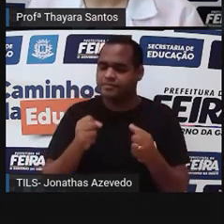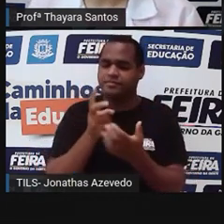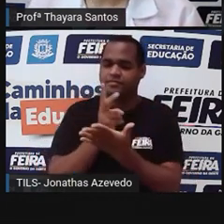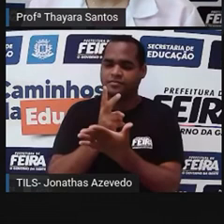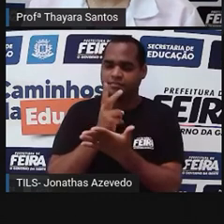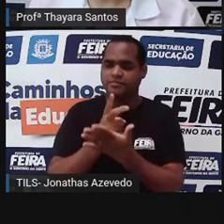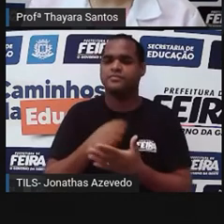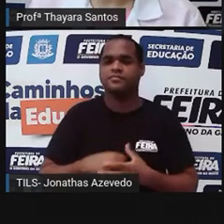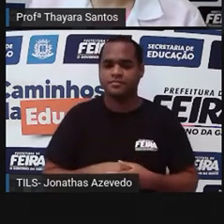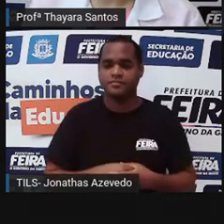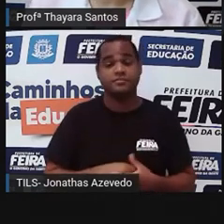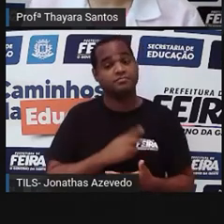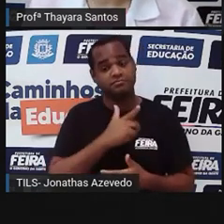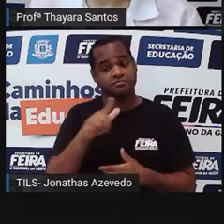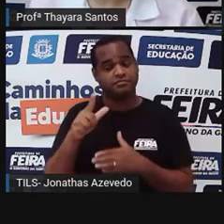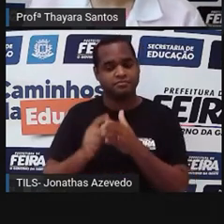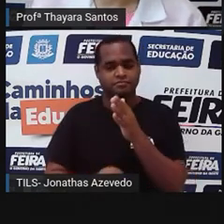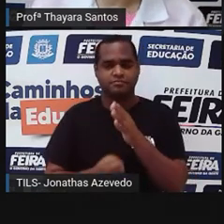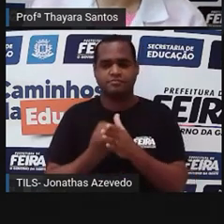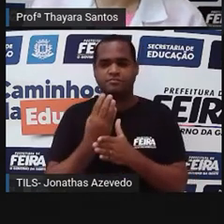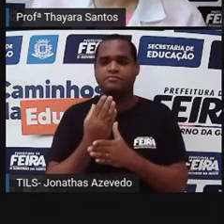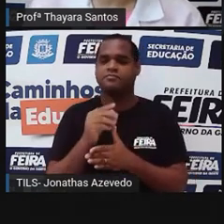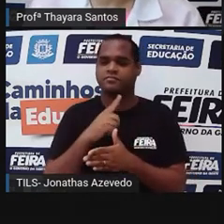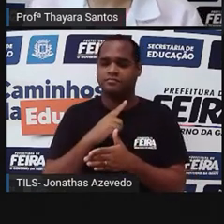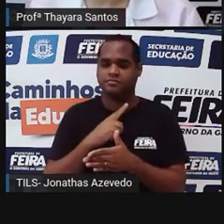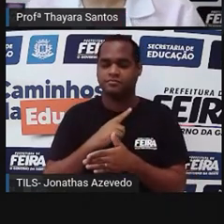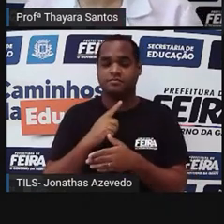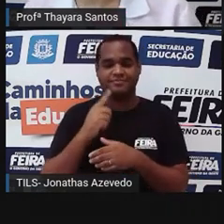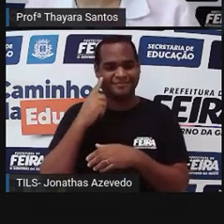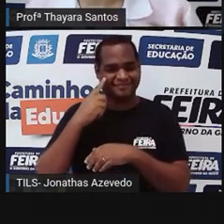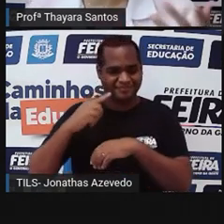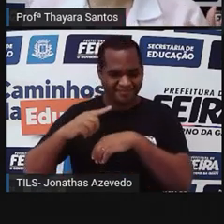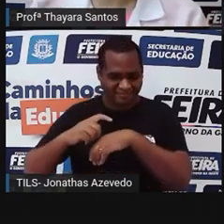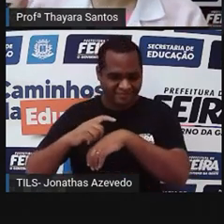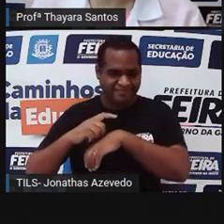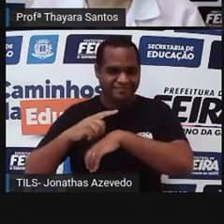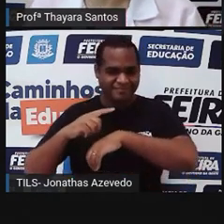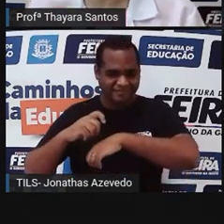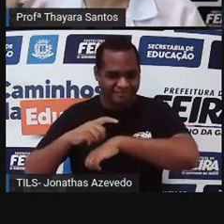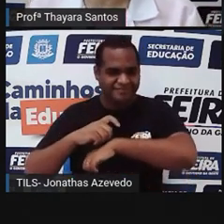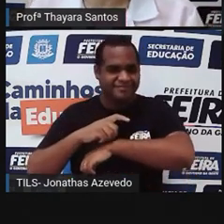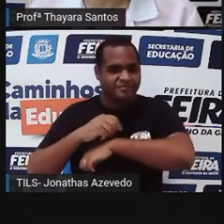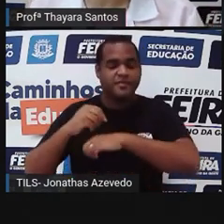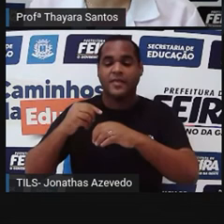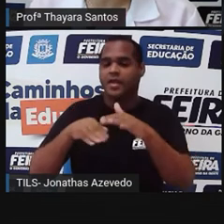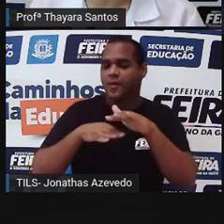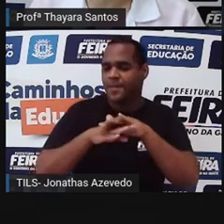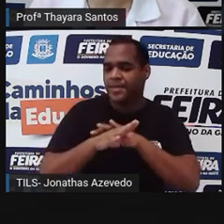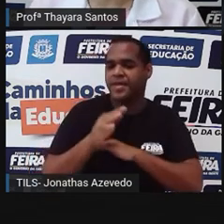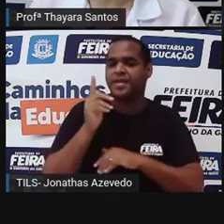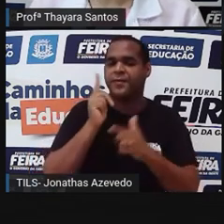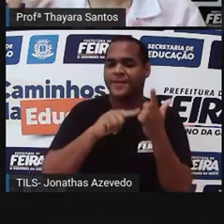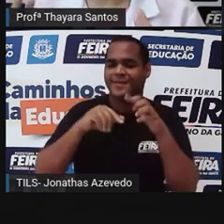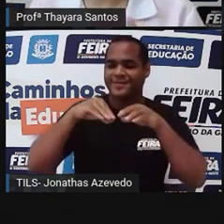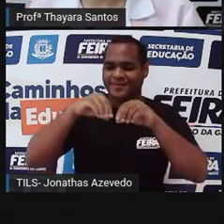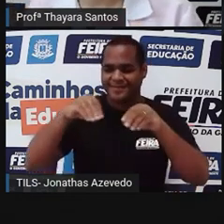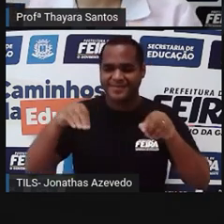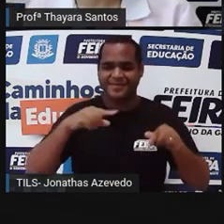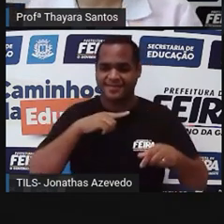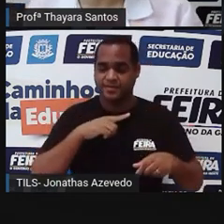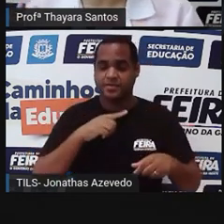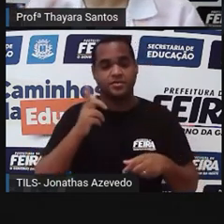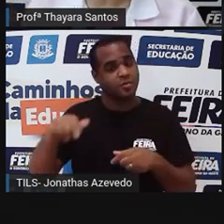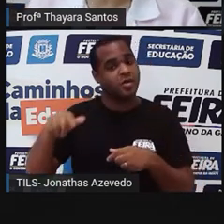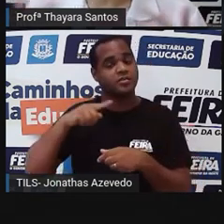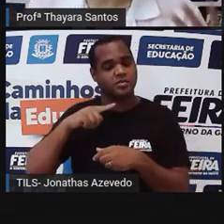Depois, surgiram os anfíbios, que foram os primeiros a conseguir aí habitar o ambiente terrestre. Depois, os